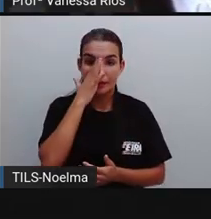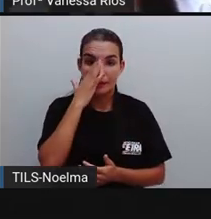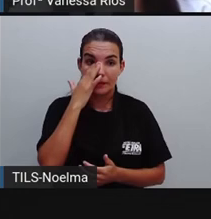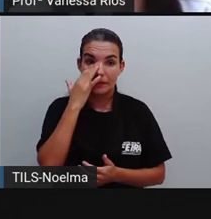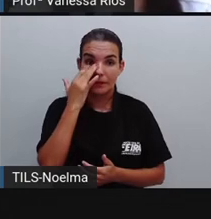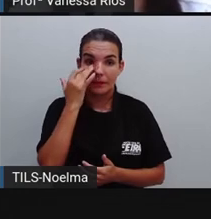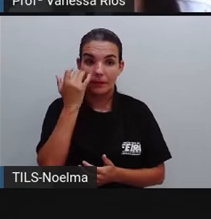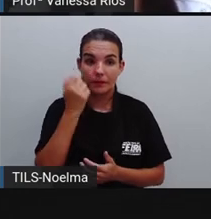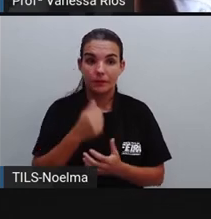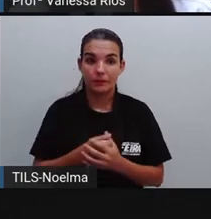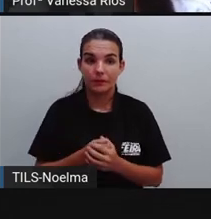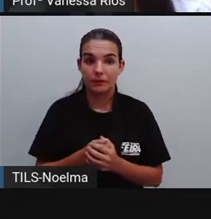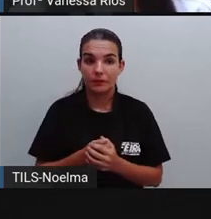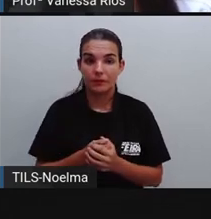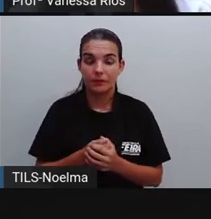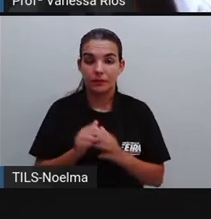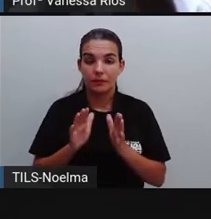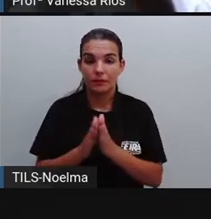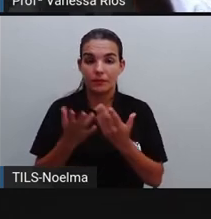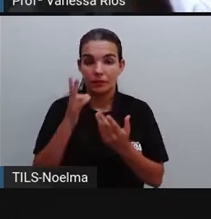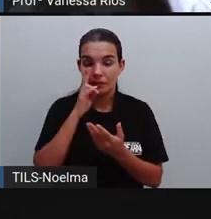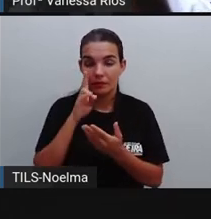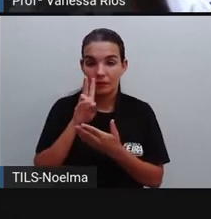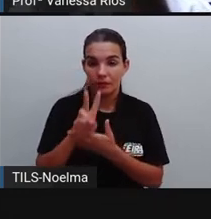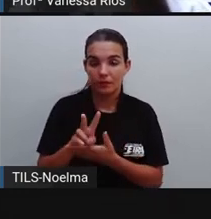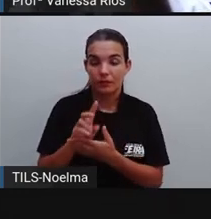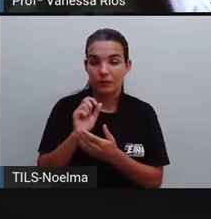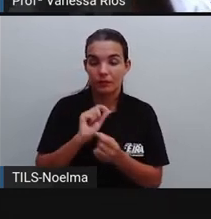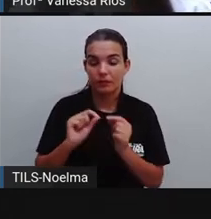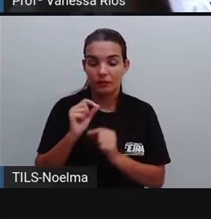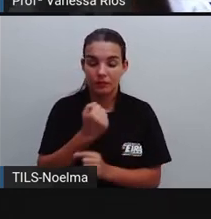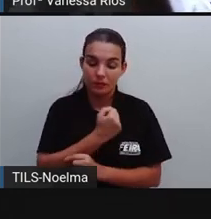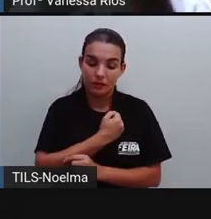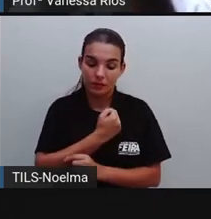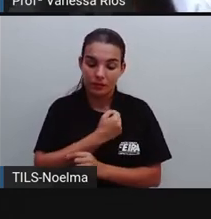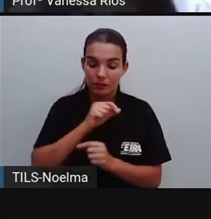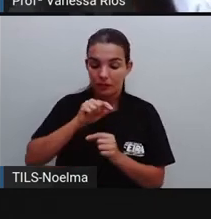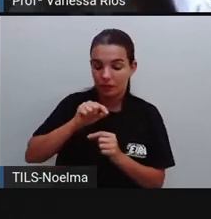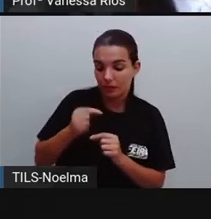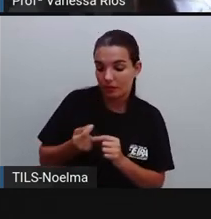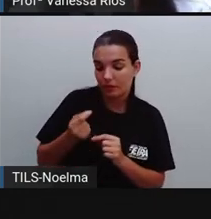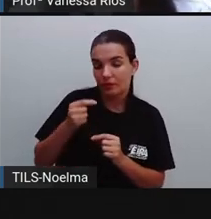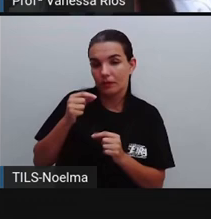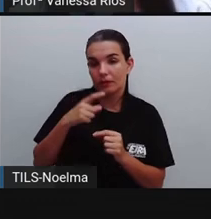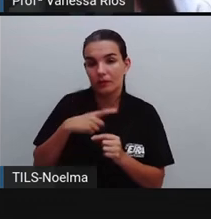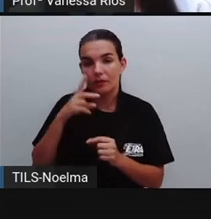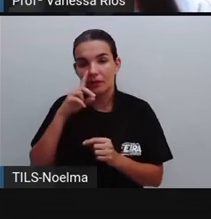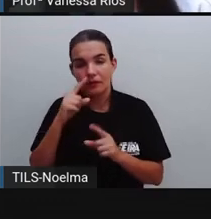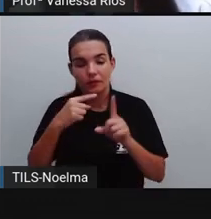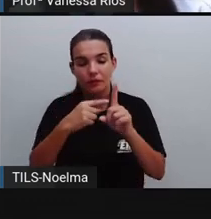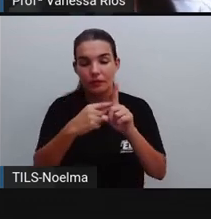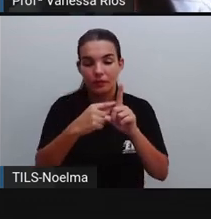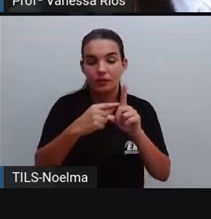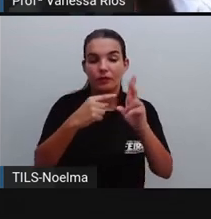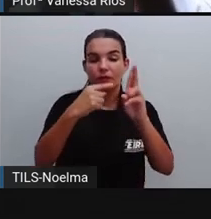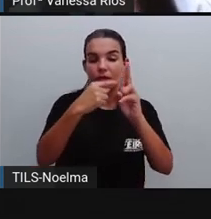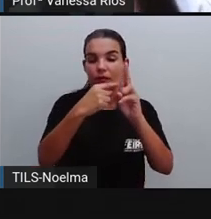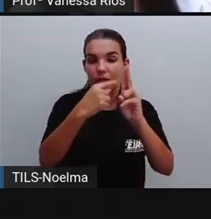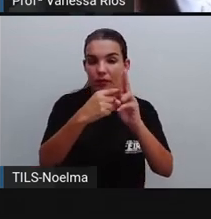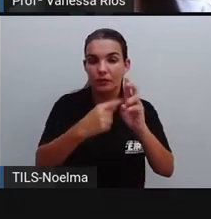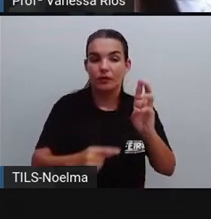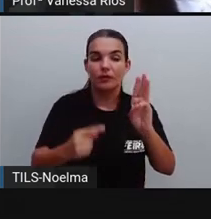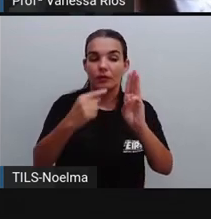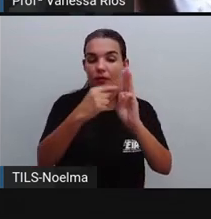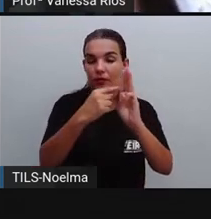Que não são decimais, eu me atento à localização dos números, observando a posição das unidades, unidades, das dezenas,